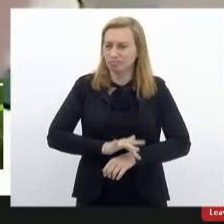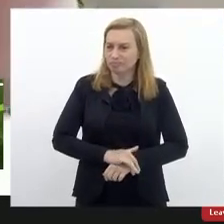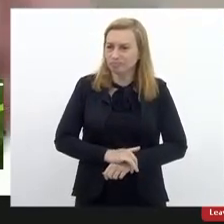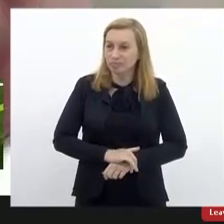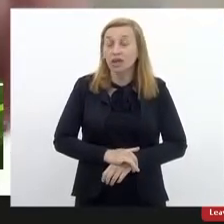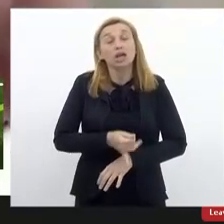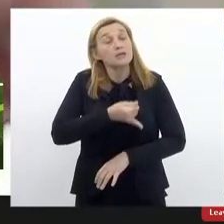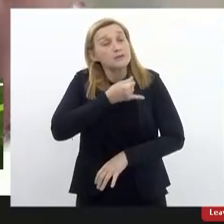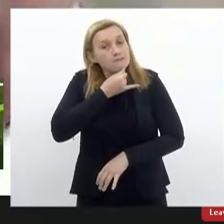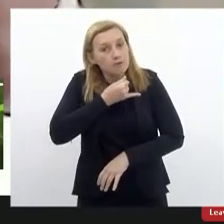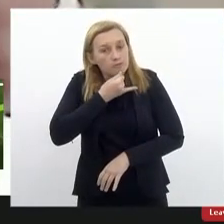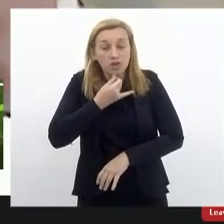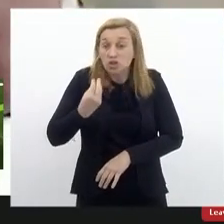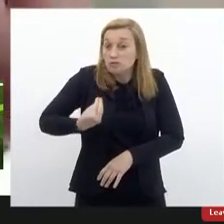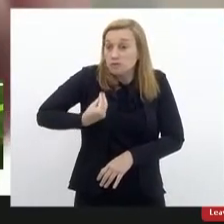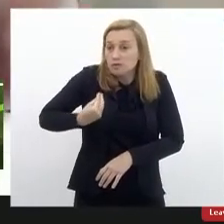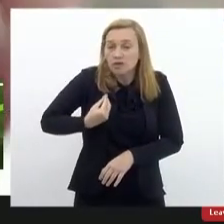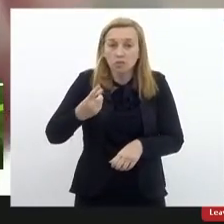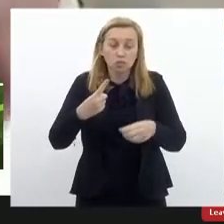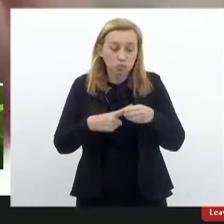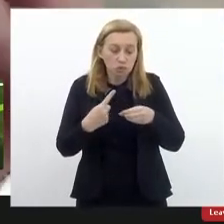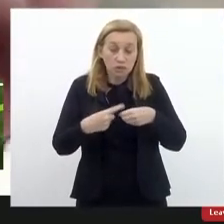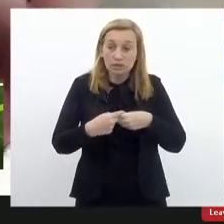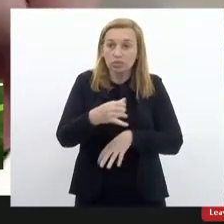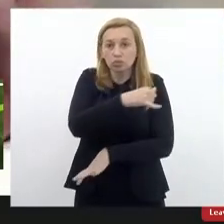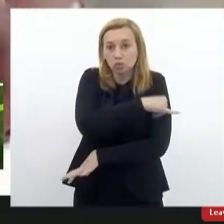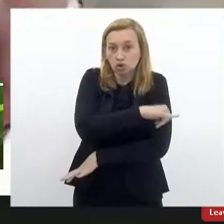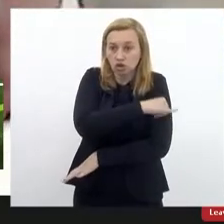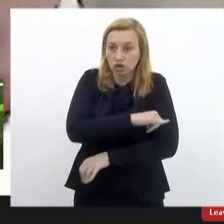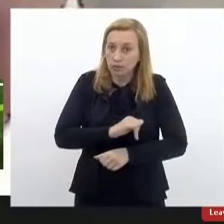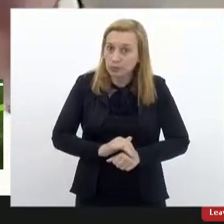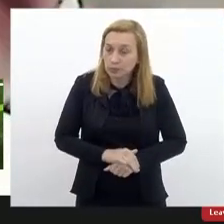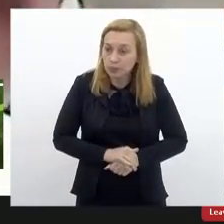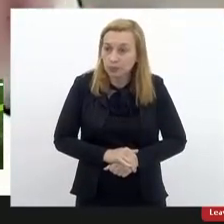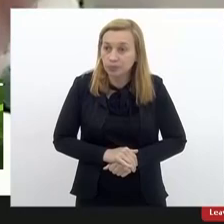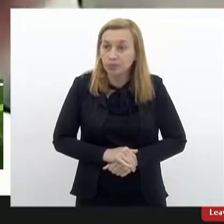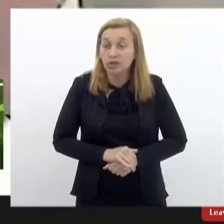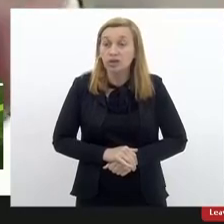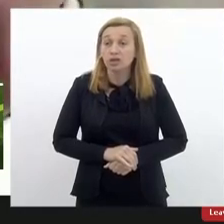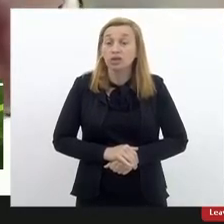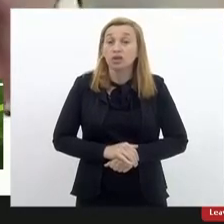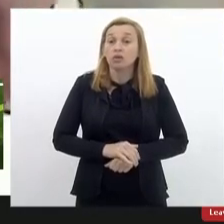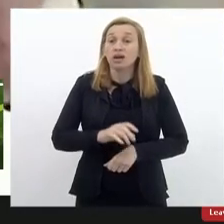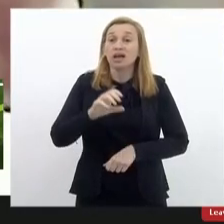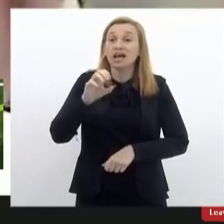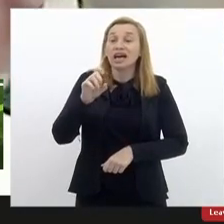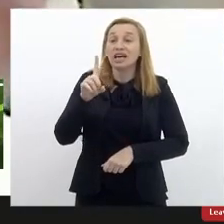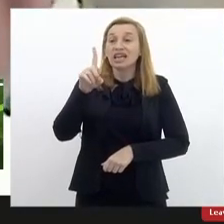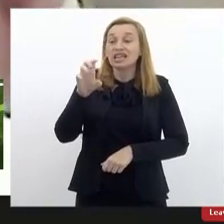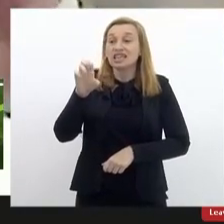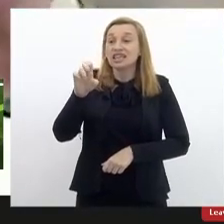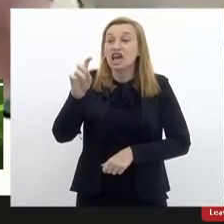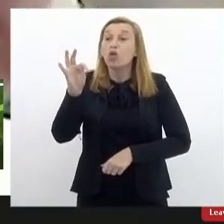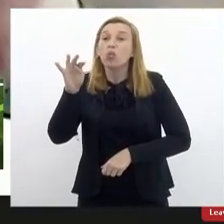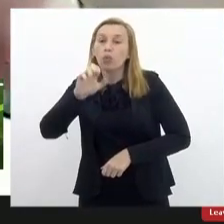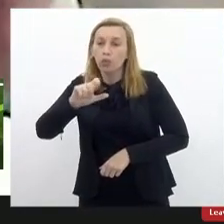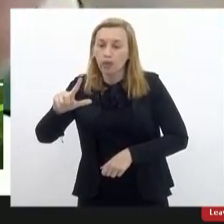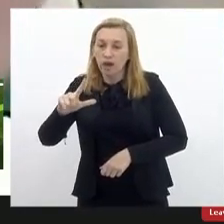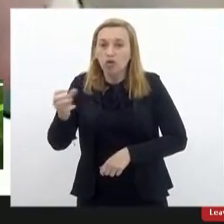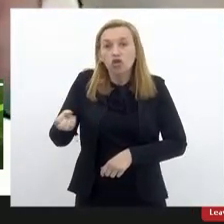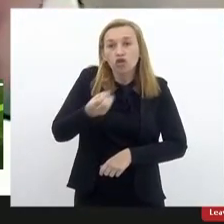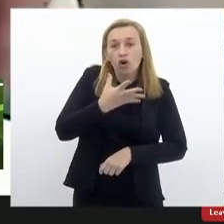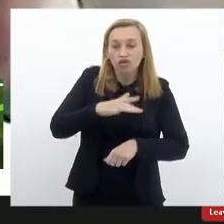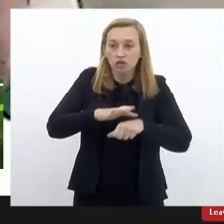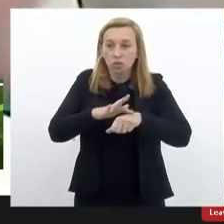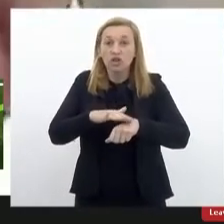Infelizmente, vivemos no município do Rio de Janeiro com a variante Delta, uma situação que já está